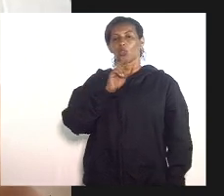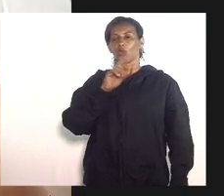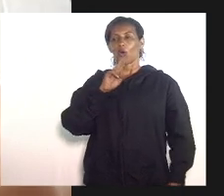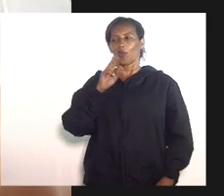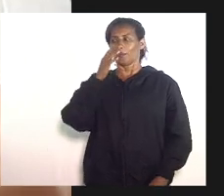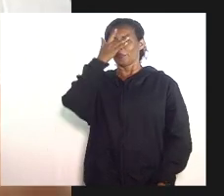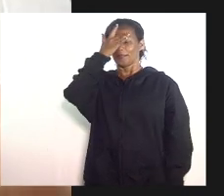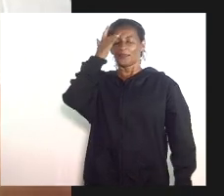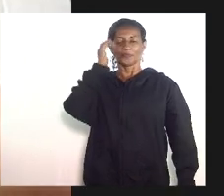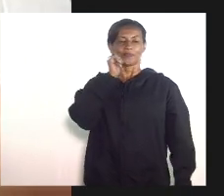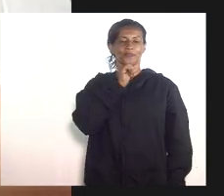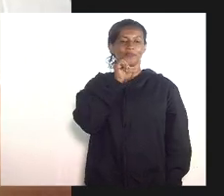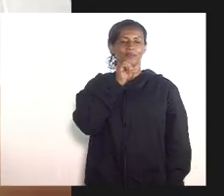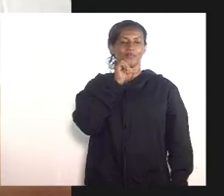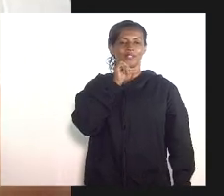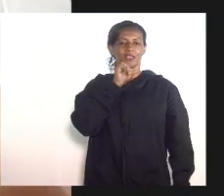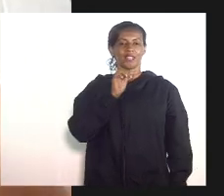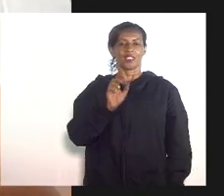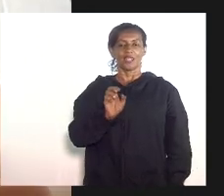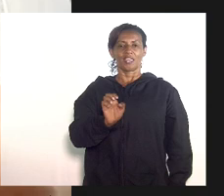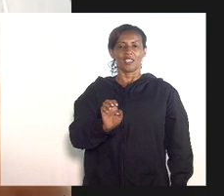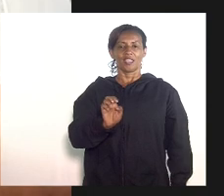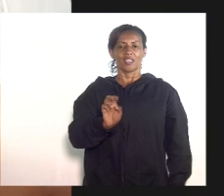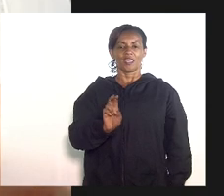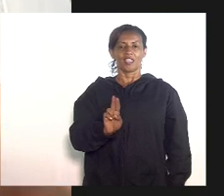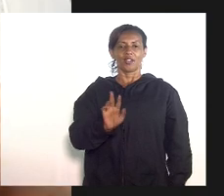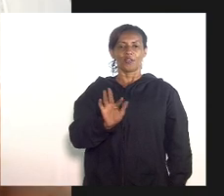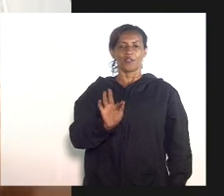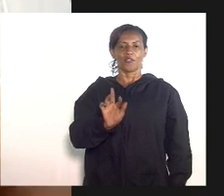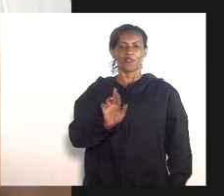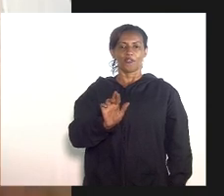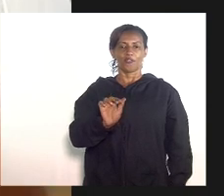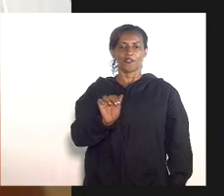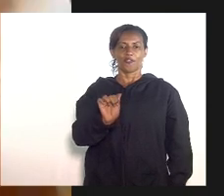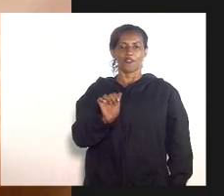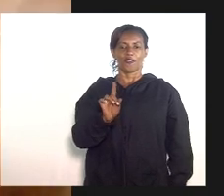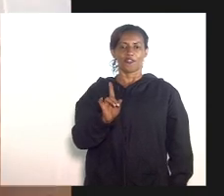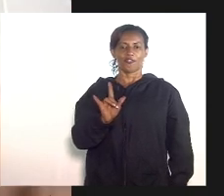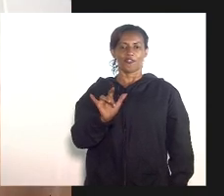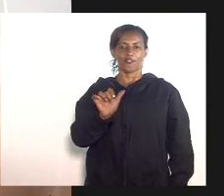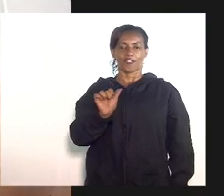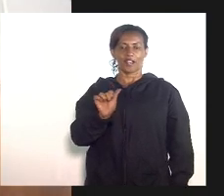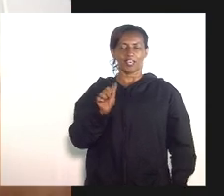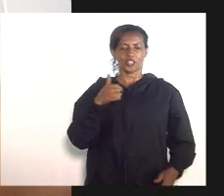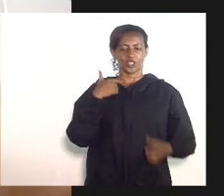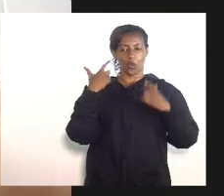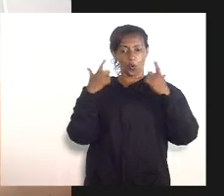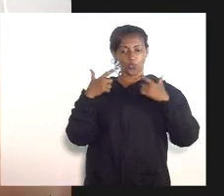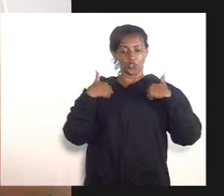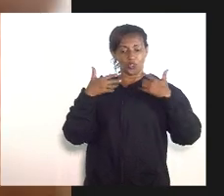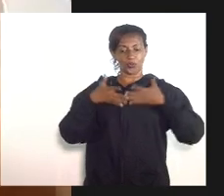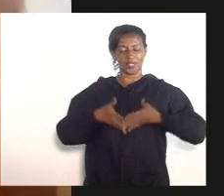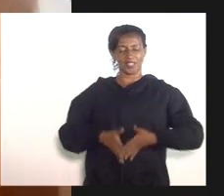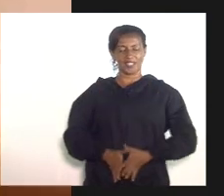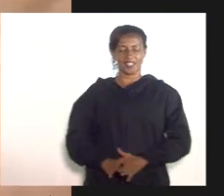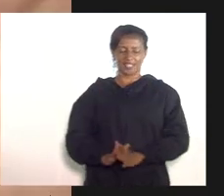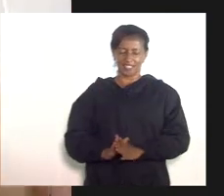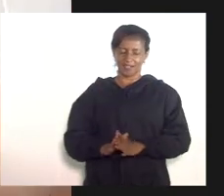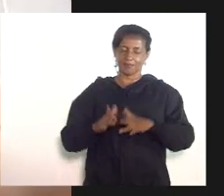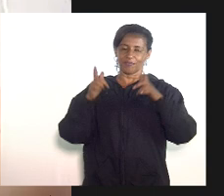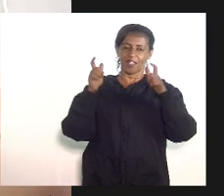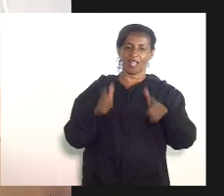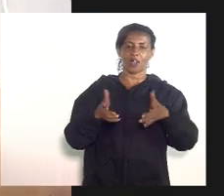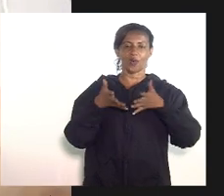do nosso hospital aonde eu nasci aonde nasceu a mãe do secretário estadual de saúde aonde